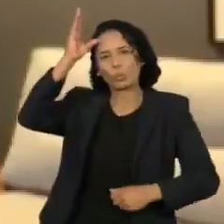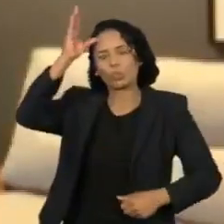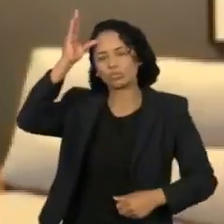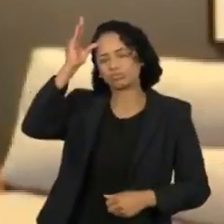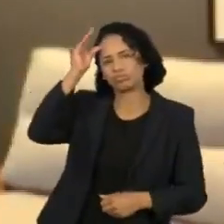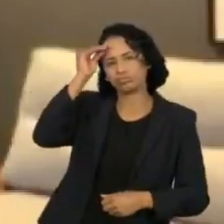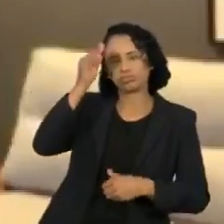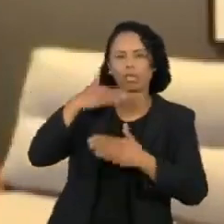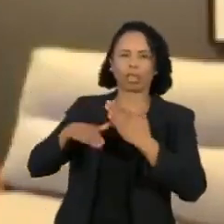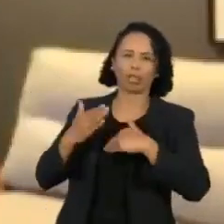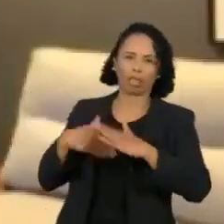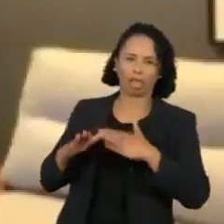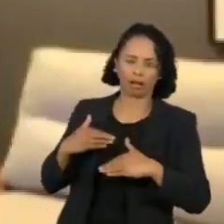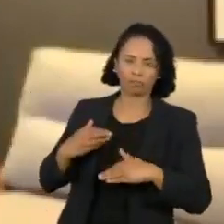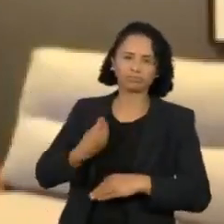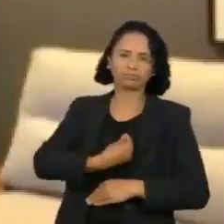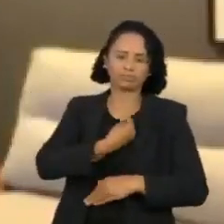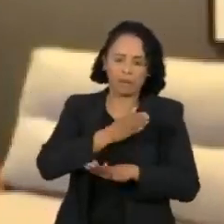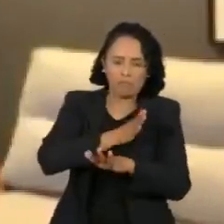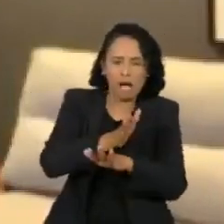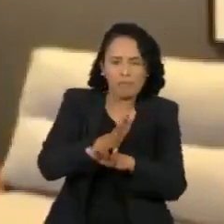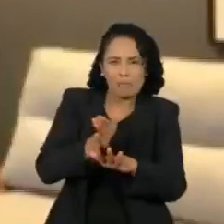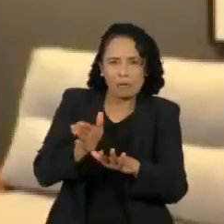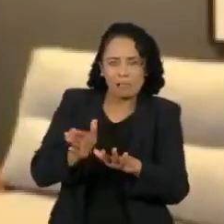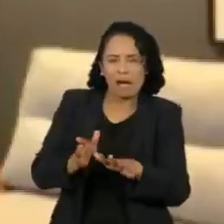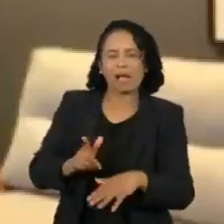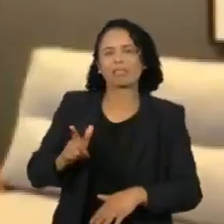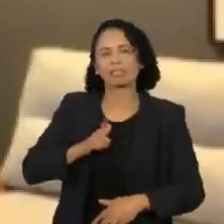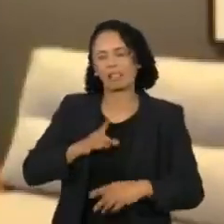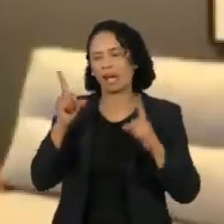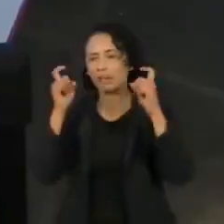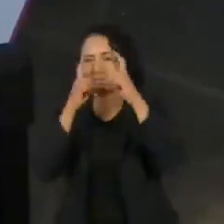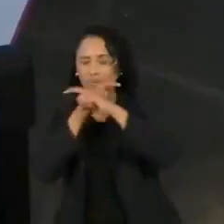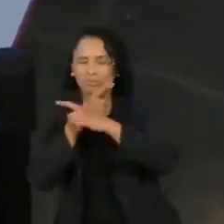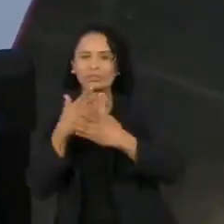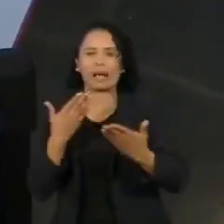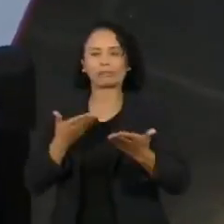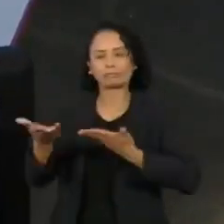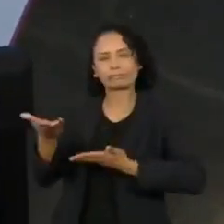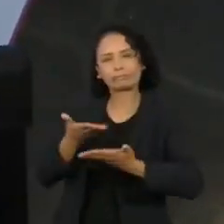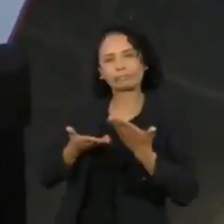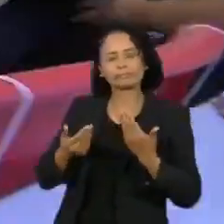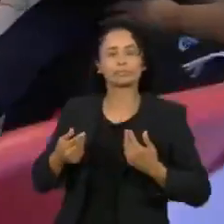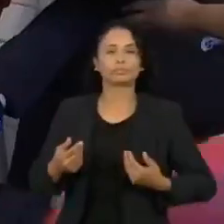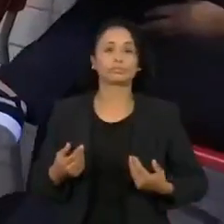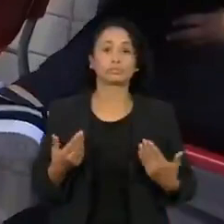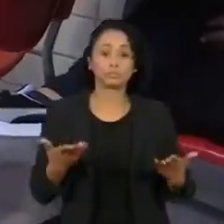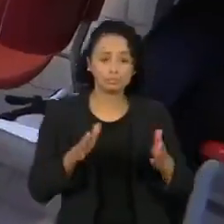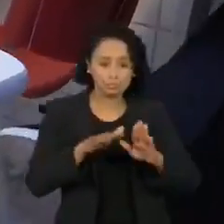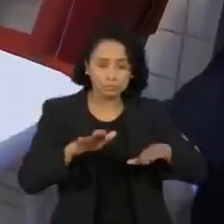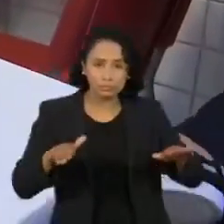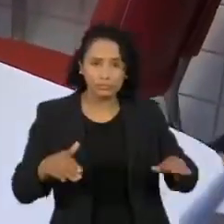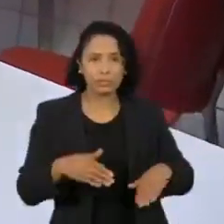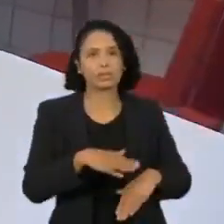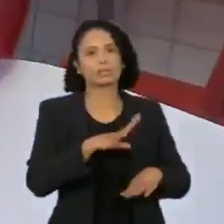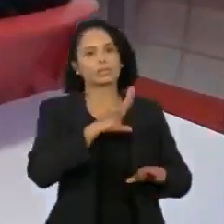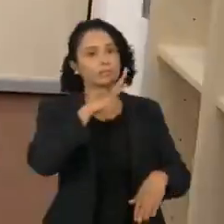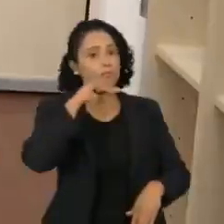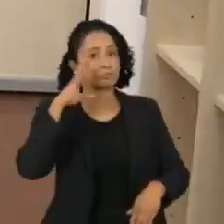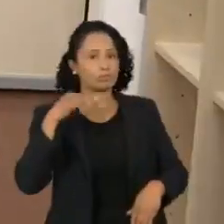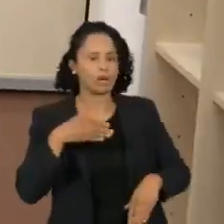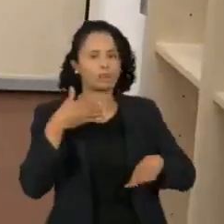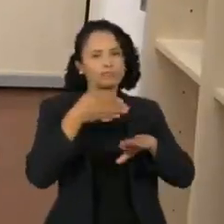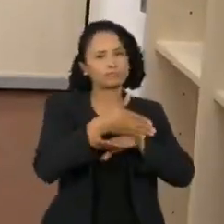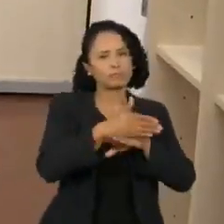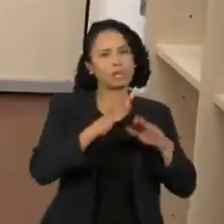todas as áreas, nas dificuldades de relacionamento e socialização. Manter essas crianças e jovens na escola, que funciona como